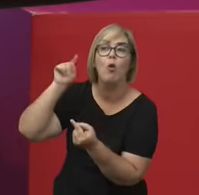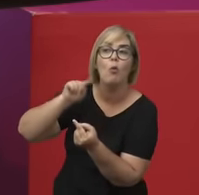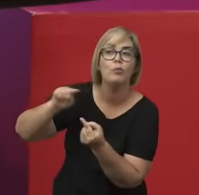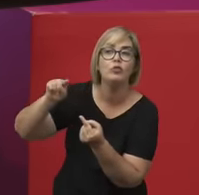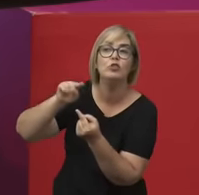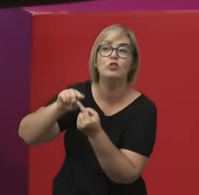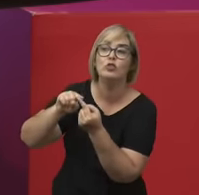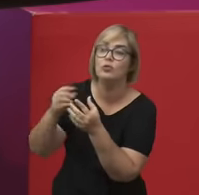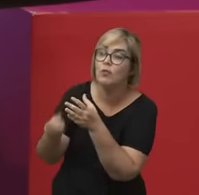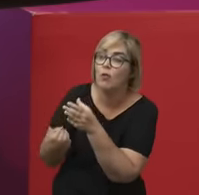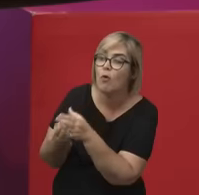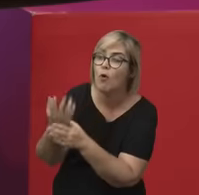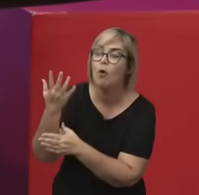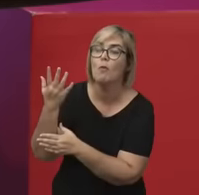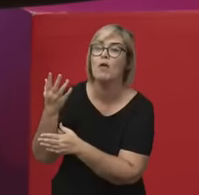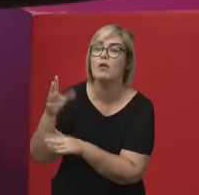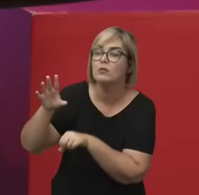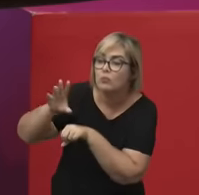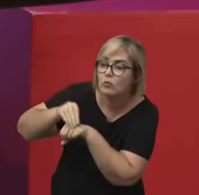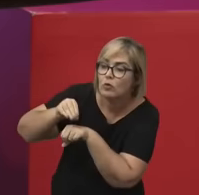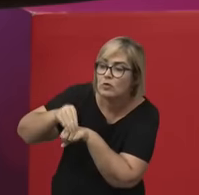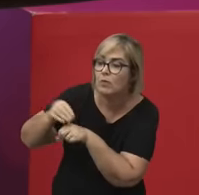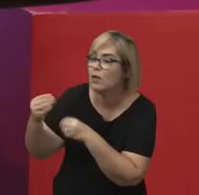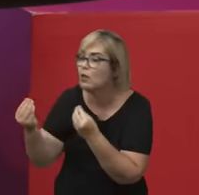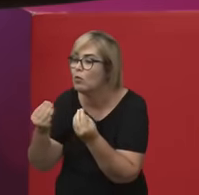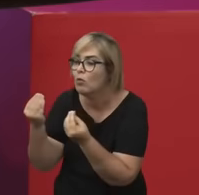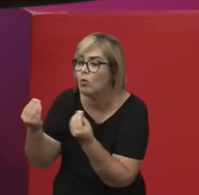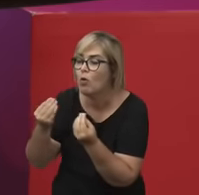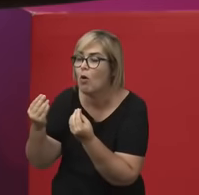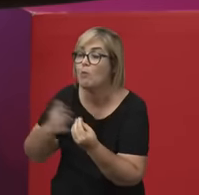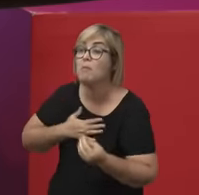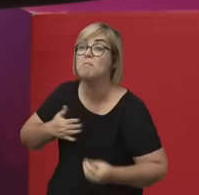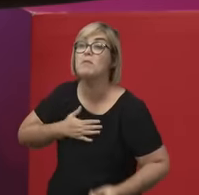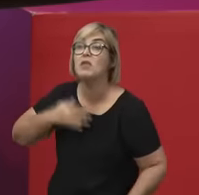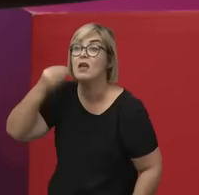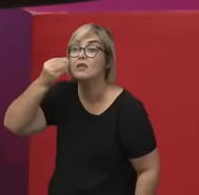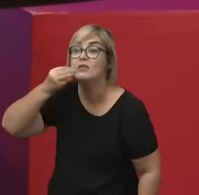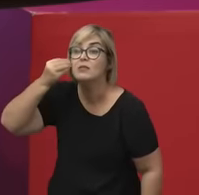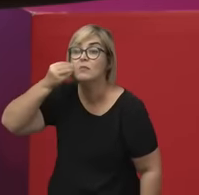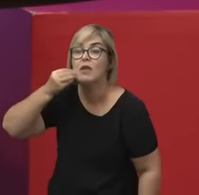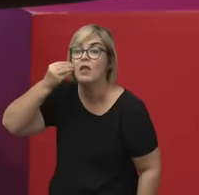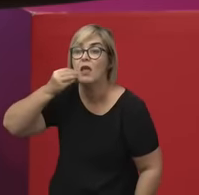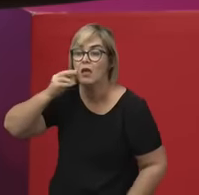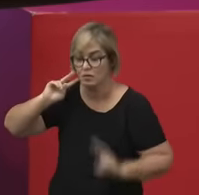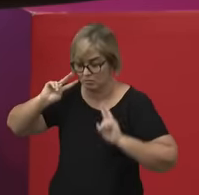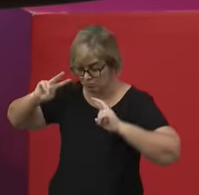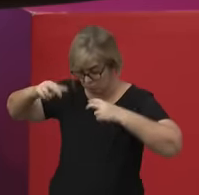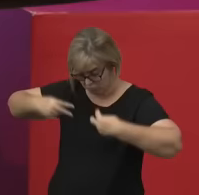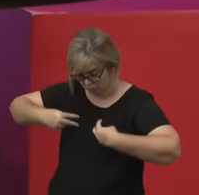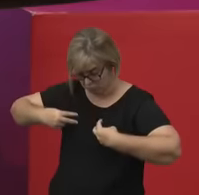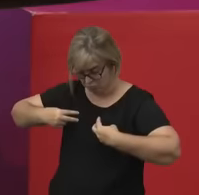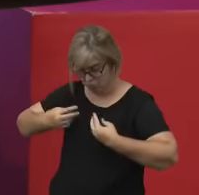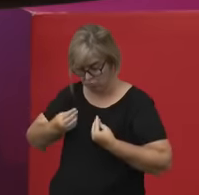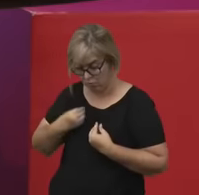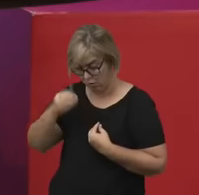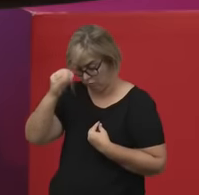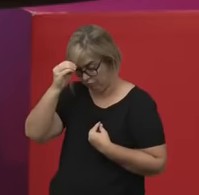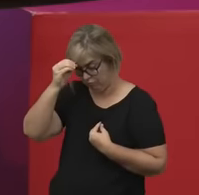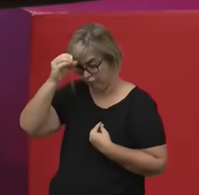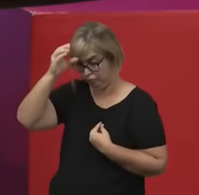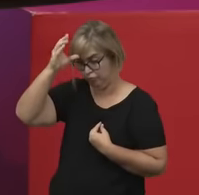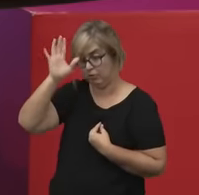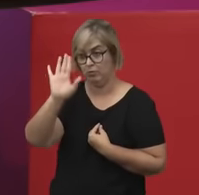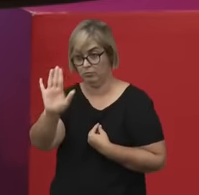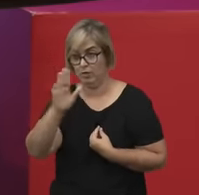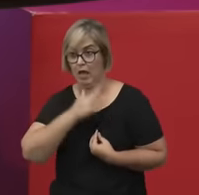do próprio conhecimento, a origem da minha própria experiência como sujeito, como sujeito de conhecimento. E, para isso, eu preciso